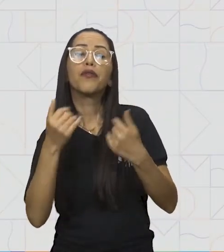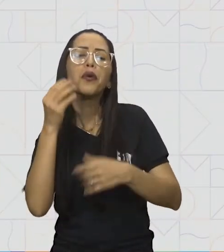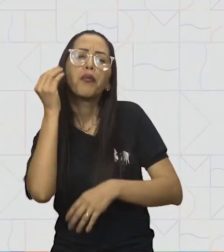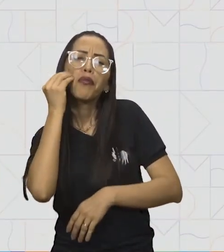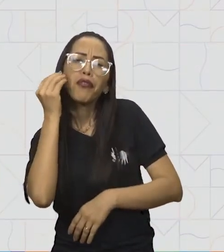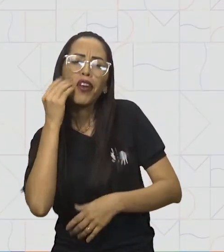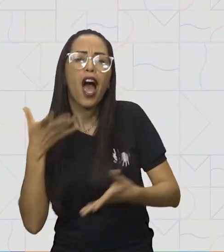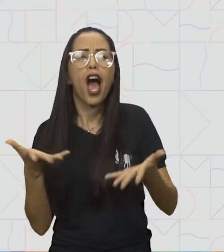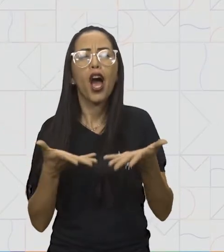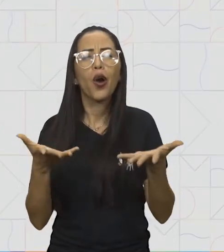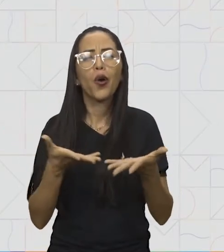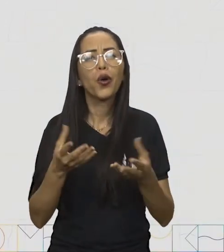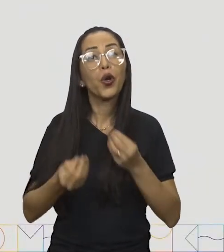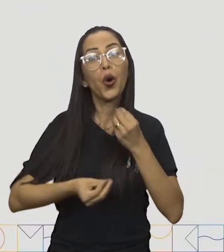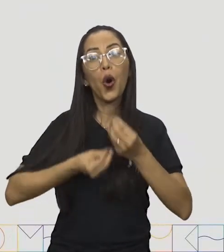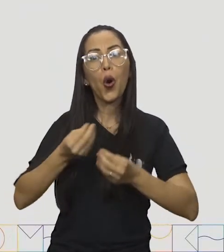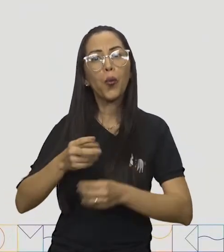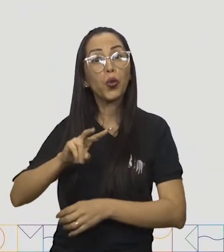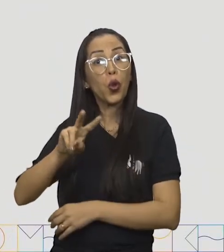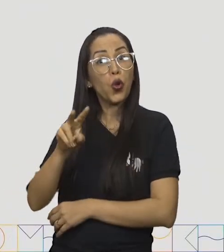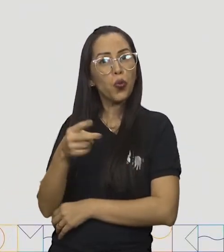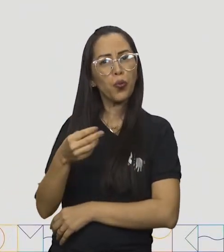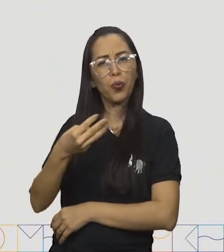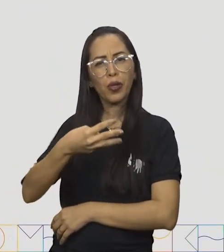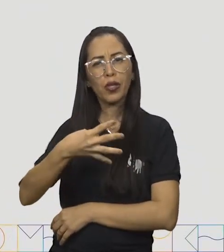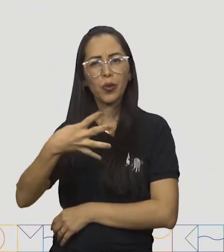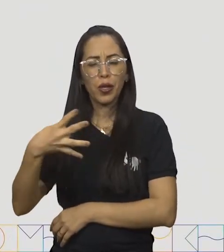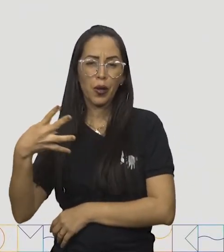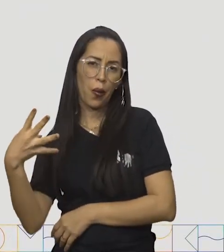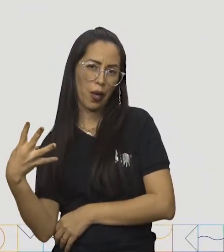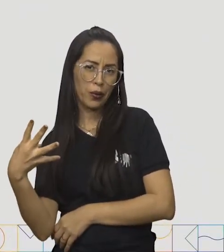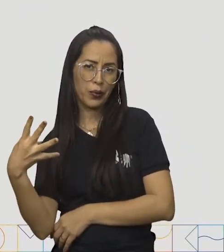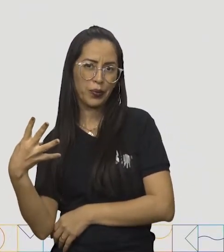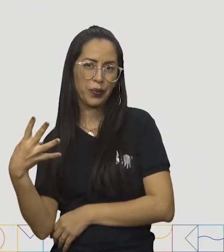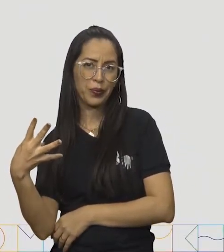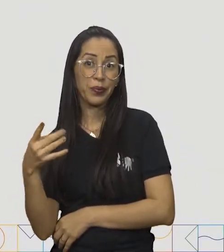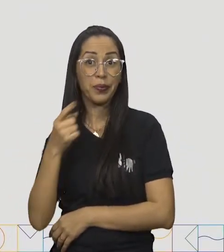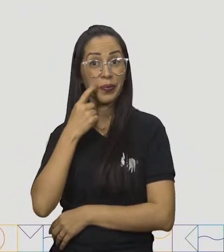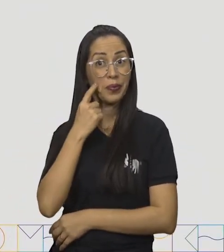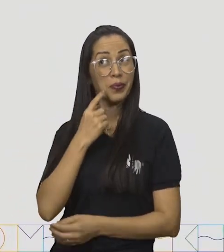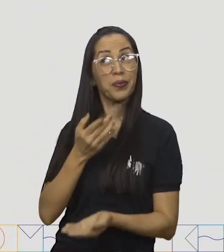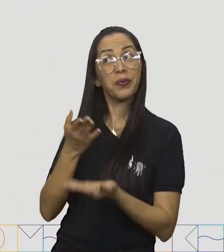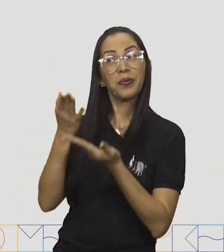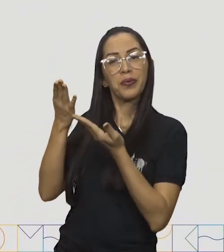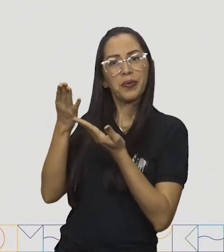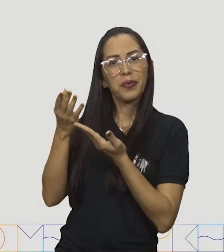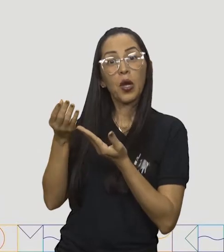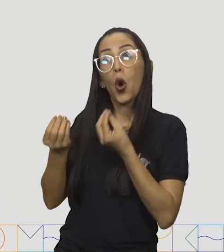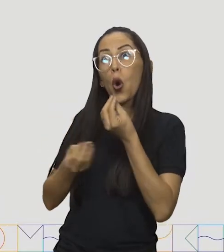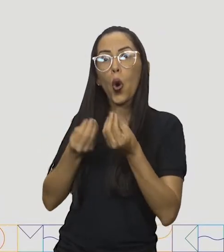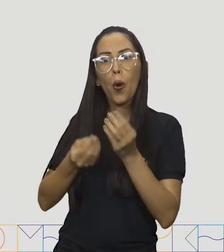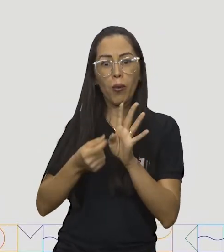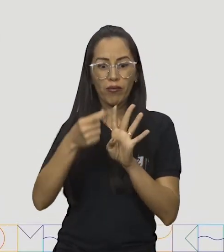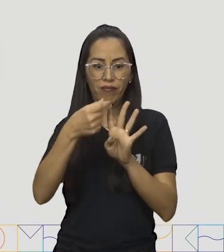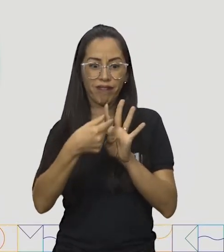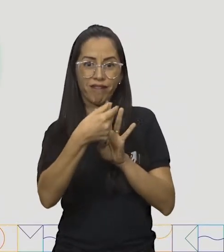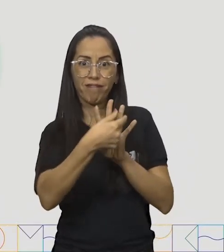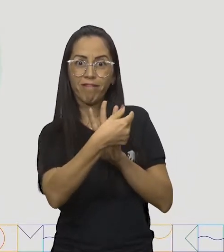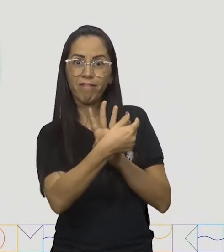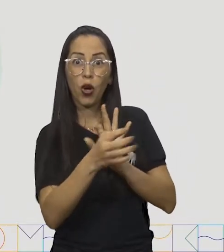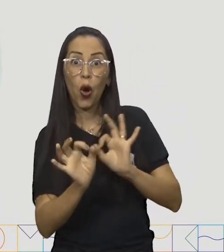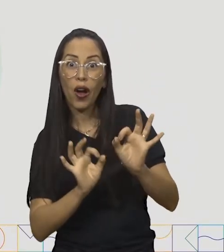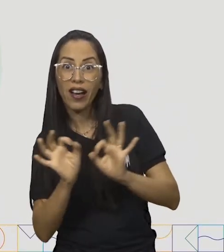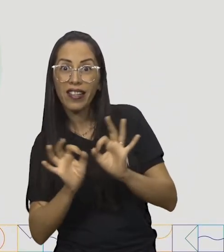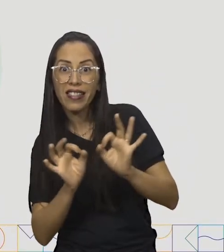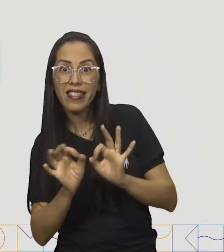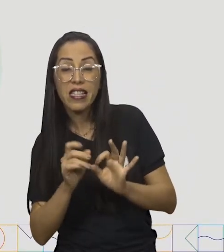Vamos ver a representação do número 2344. E no ábaco, como é que vai ficar? Vamos